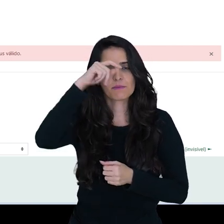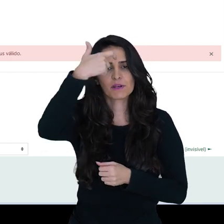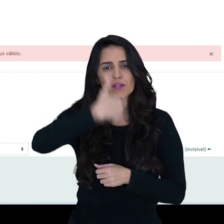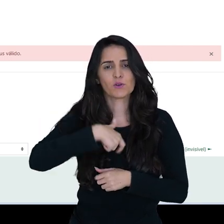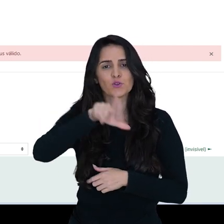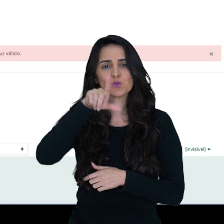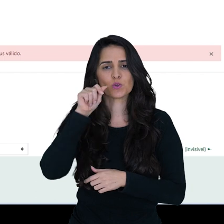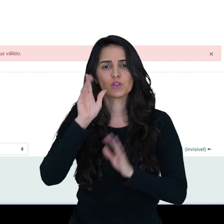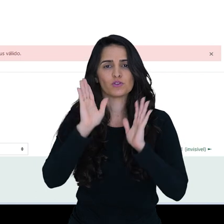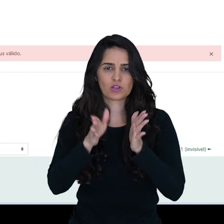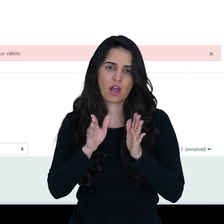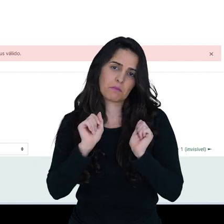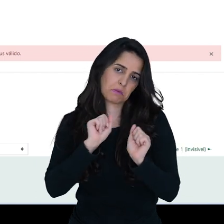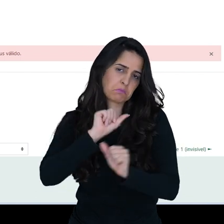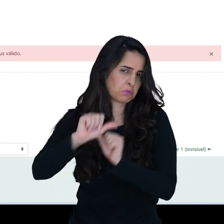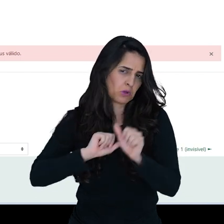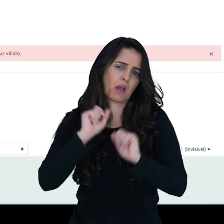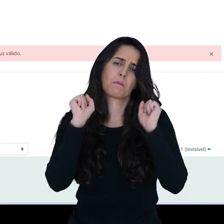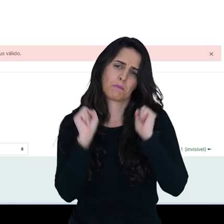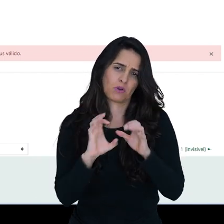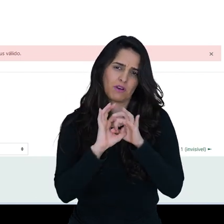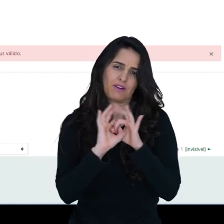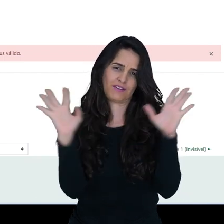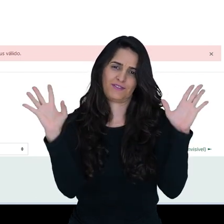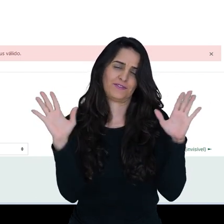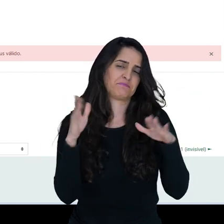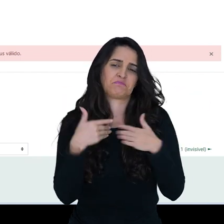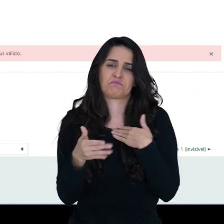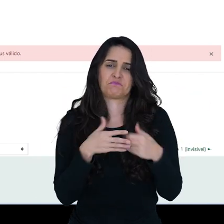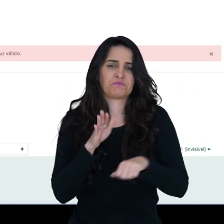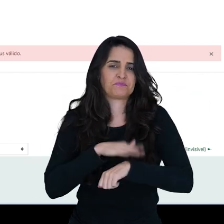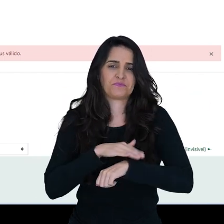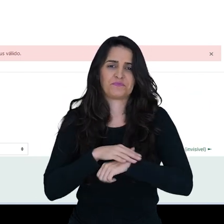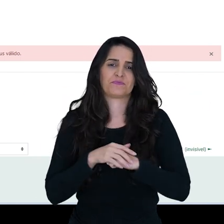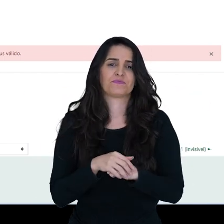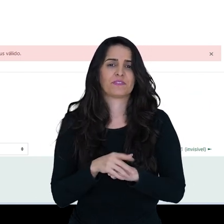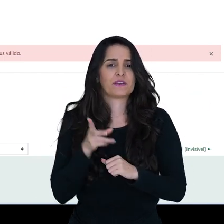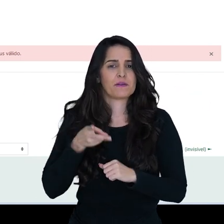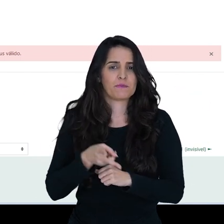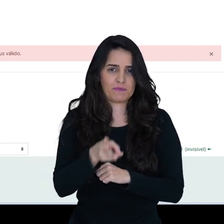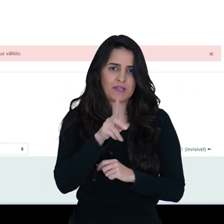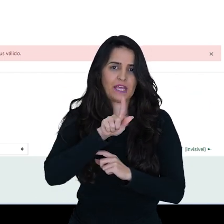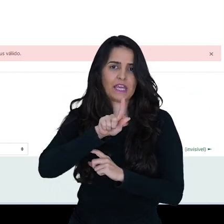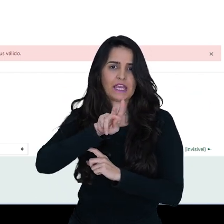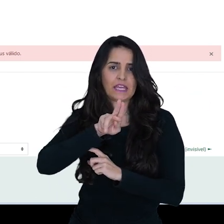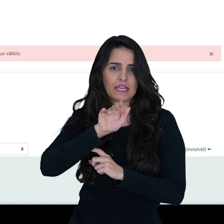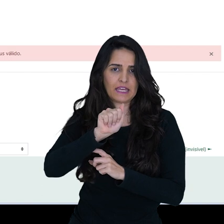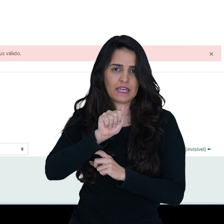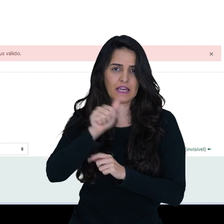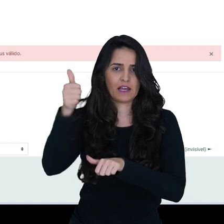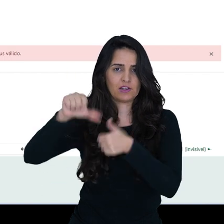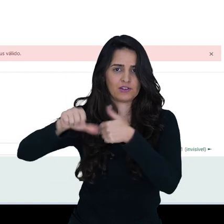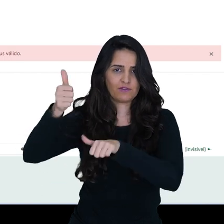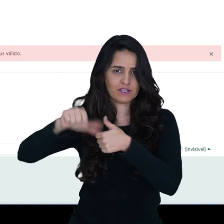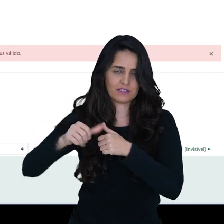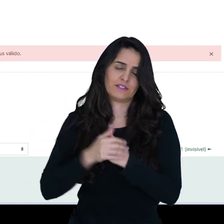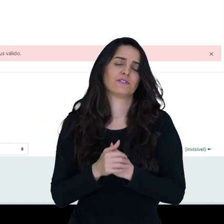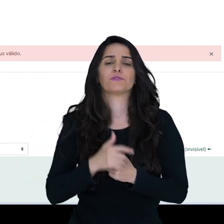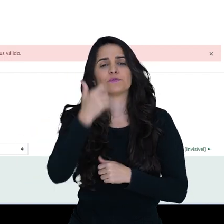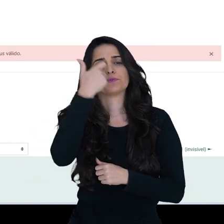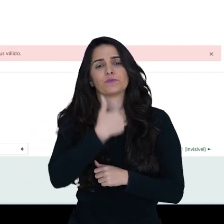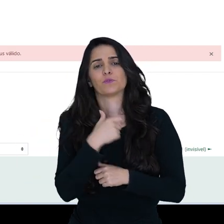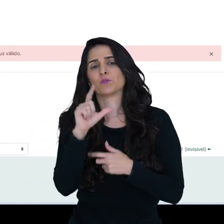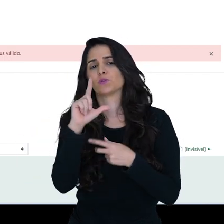escolhido guia de avaliação, mas eu posso mudar aqui a qualquer momento. Então vamos manter a guia de avaliação. No caso eu estou